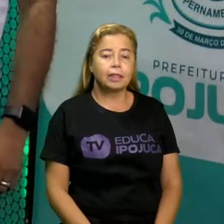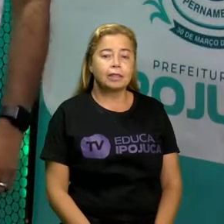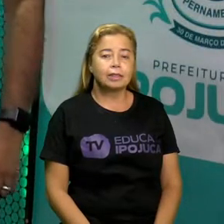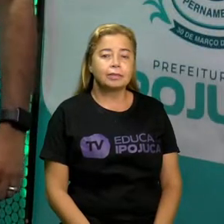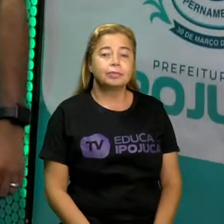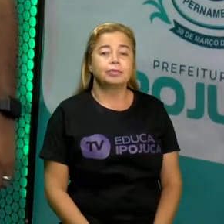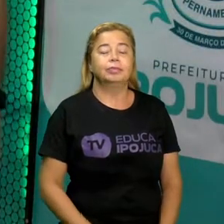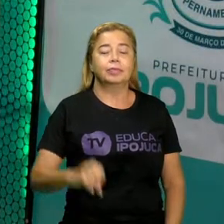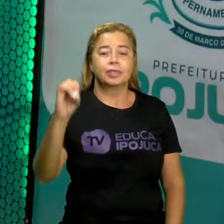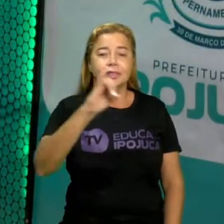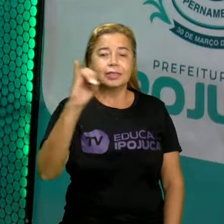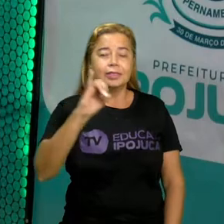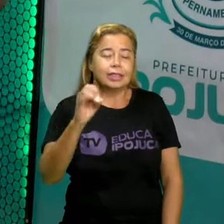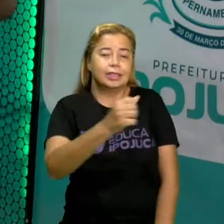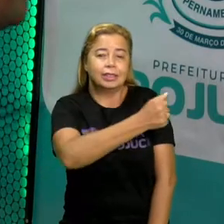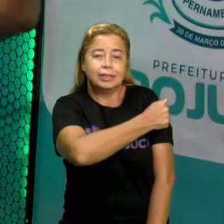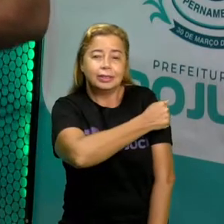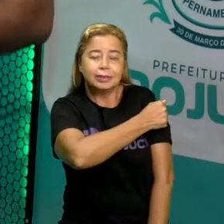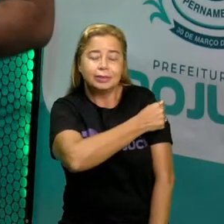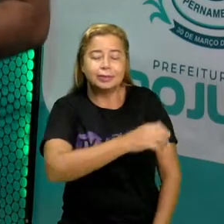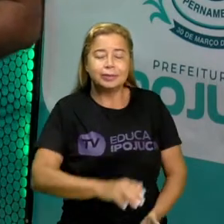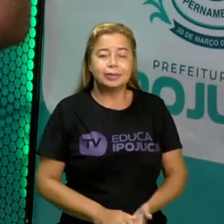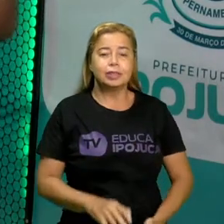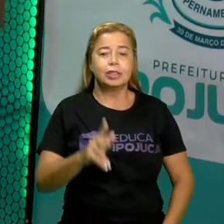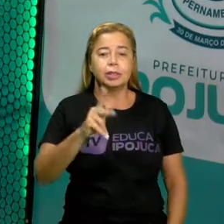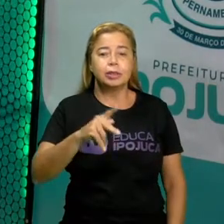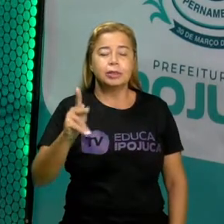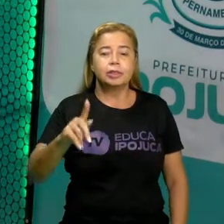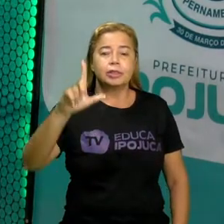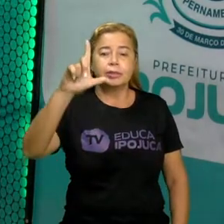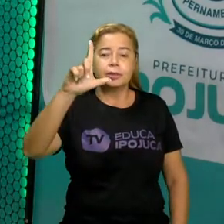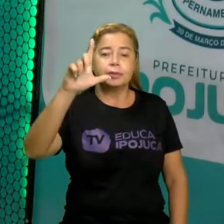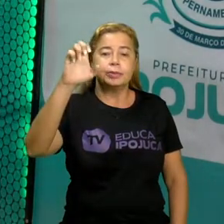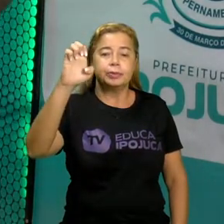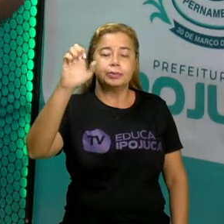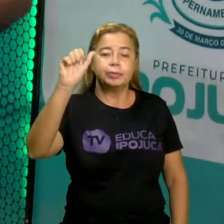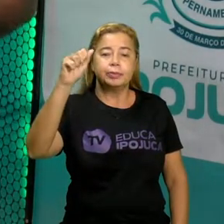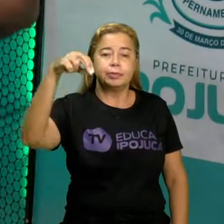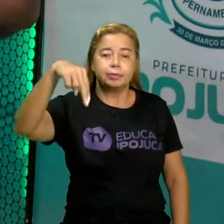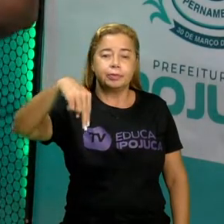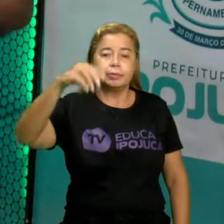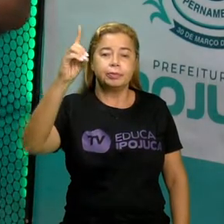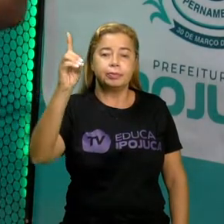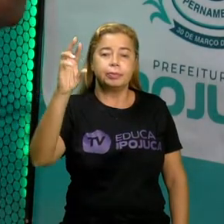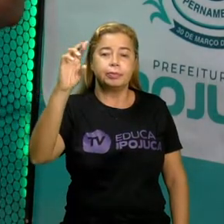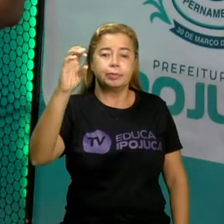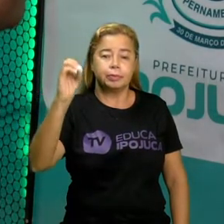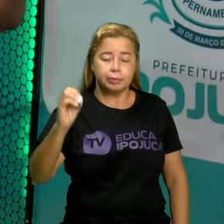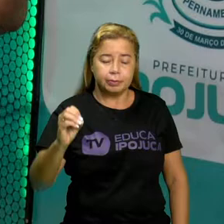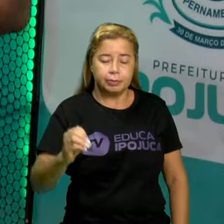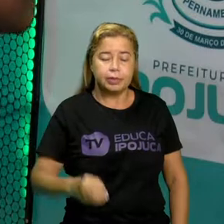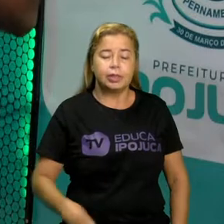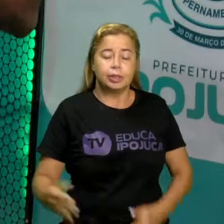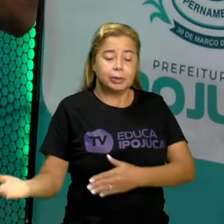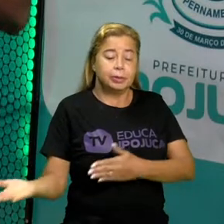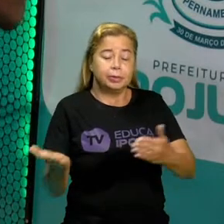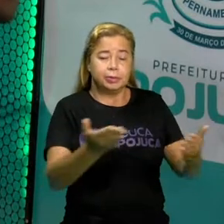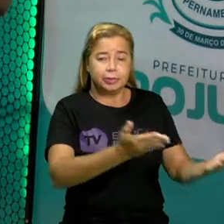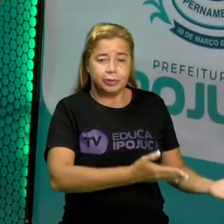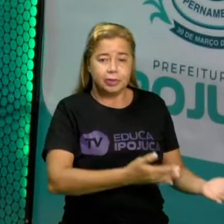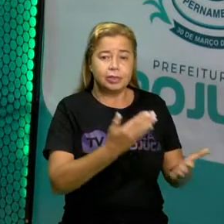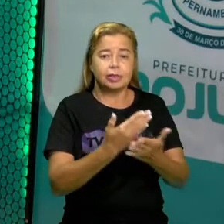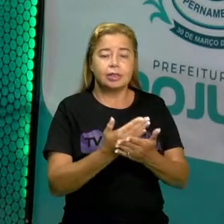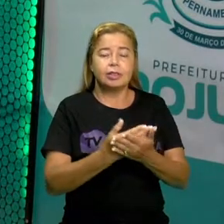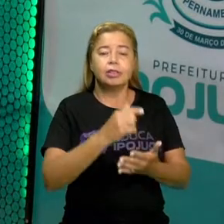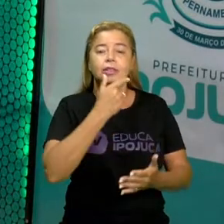Olá, students! Aqui é o Teacher Leandro e sejam bem-vindos a mais uma aula de língua inglesa. O nosso